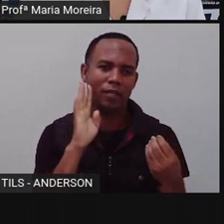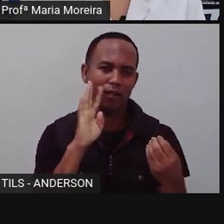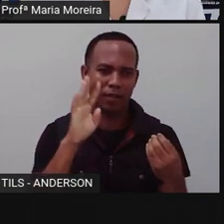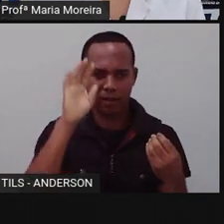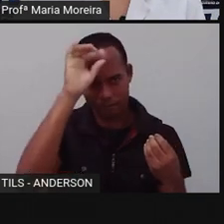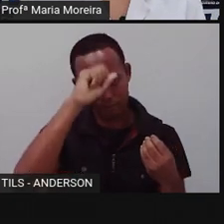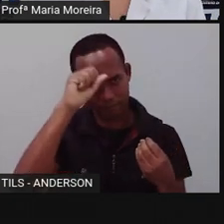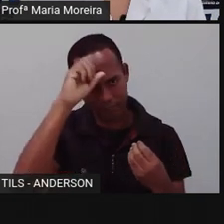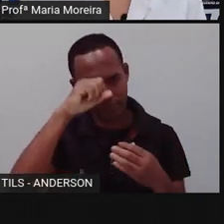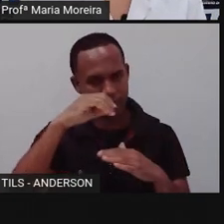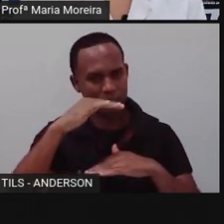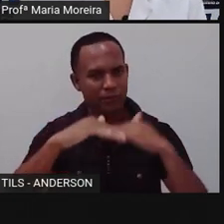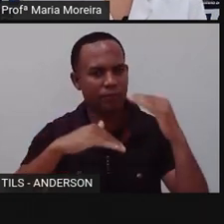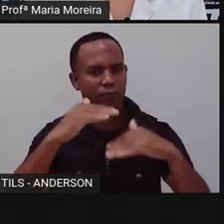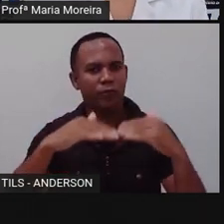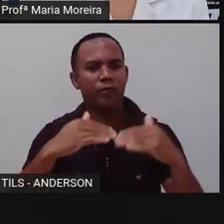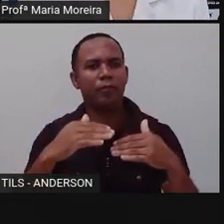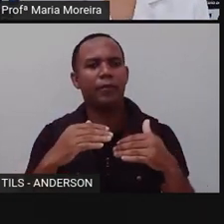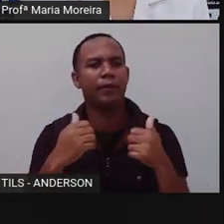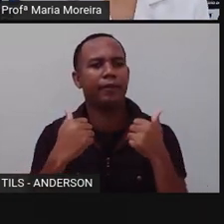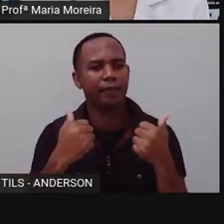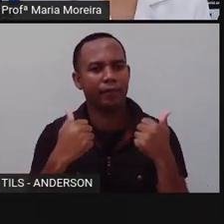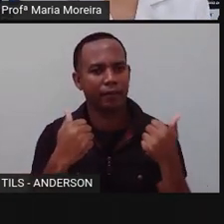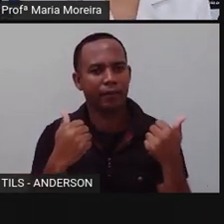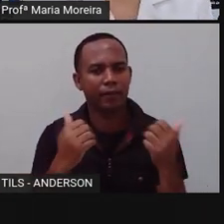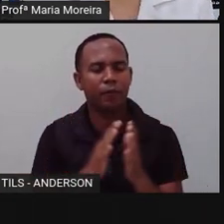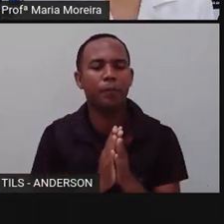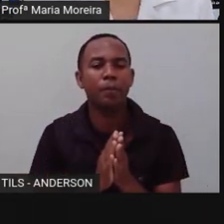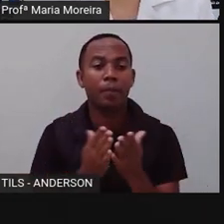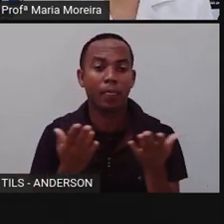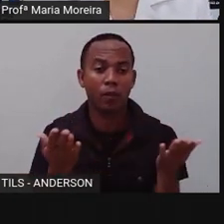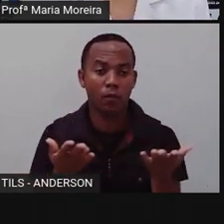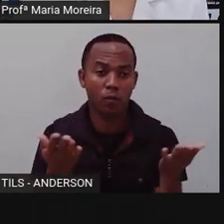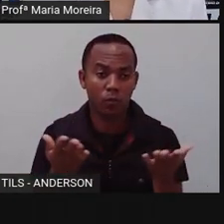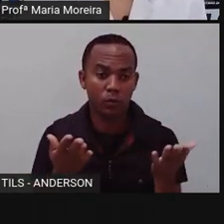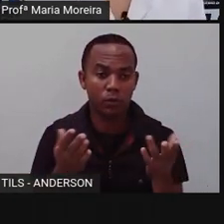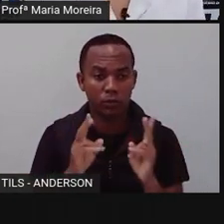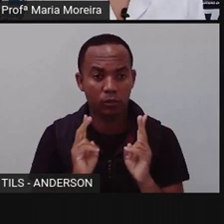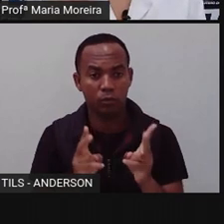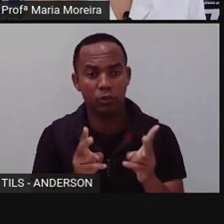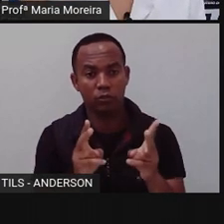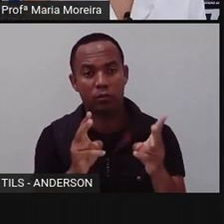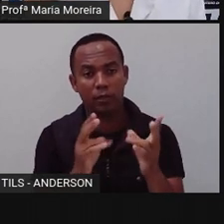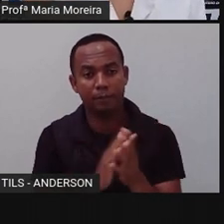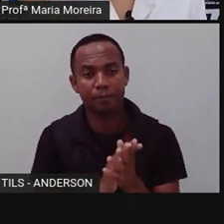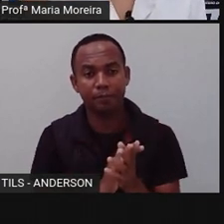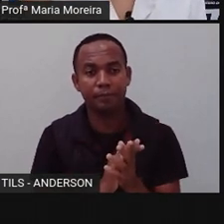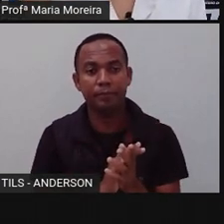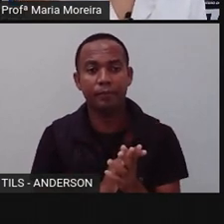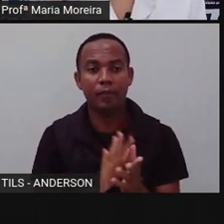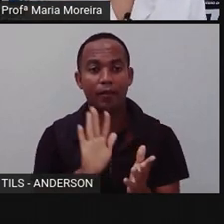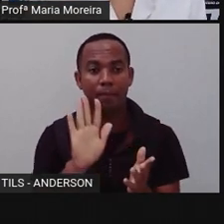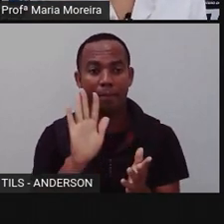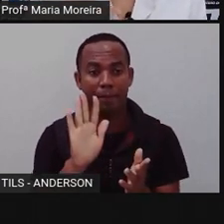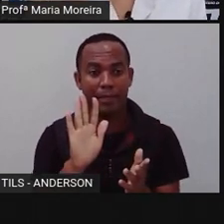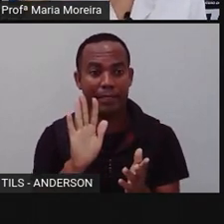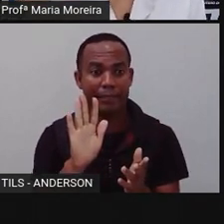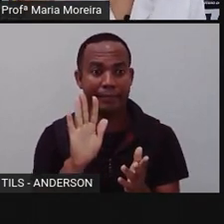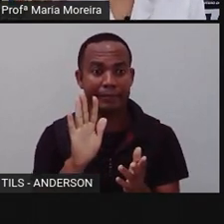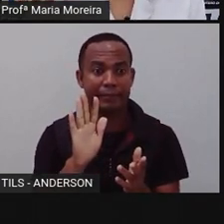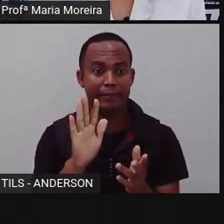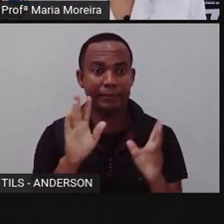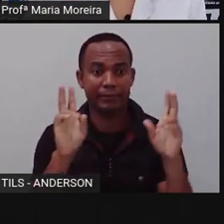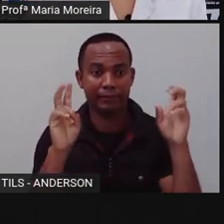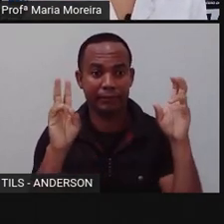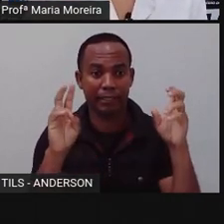os seres vivos, não é isso? Pronto! Então, hoje vamos dar segmento, só que a gente vai para uma outra área aí, do que a gente falou sobre